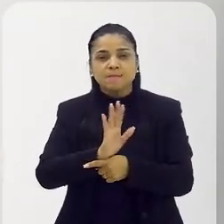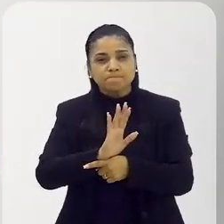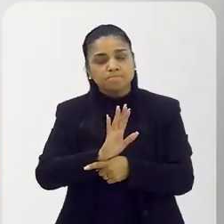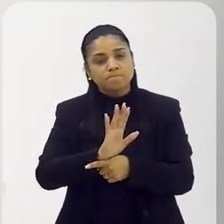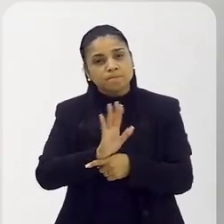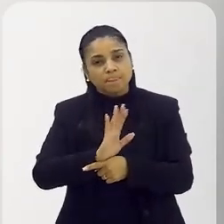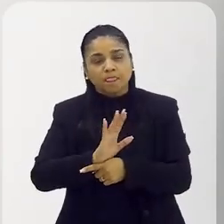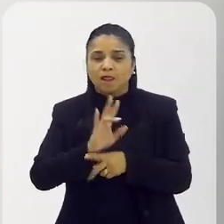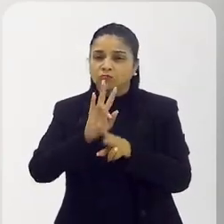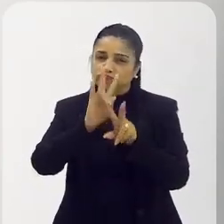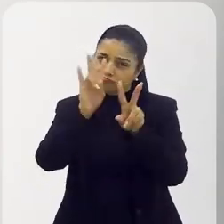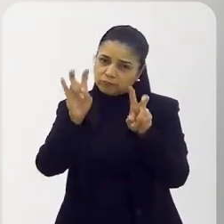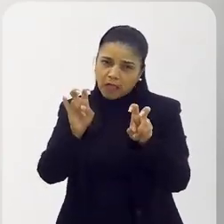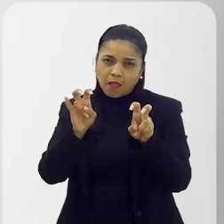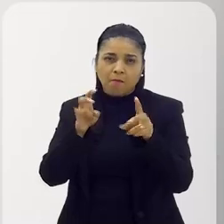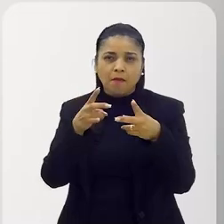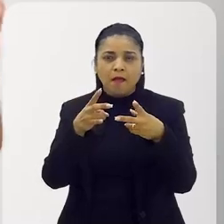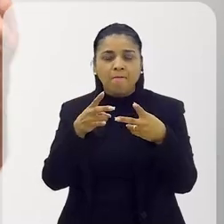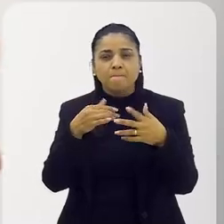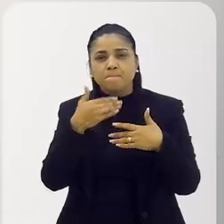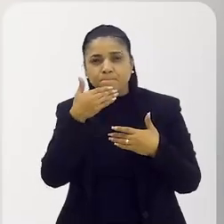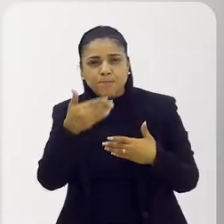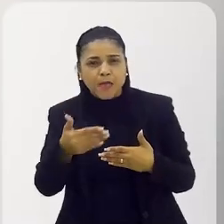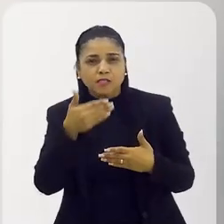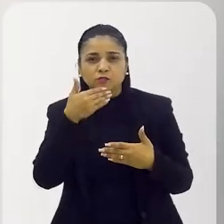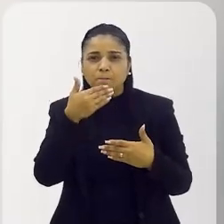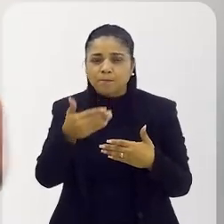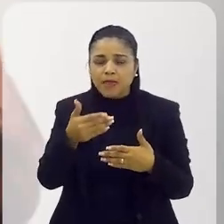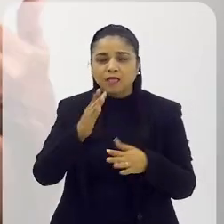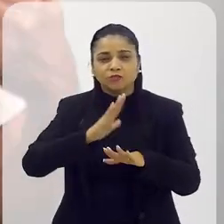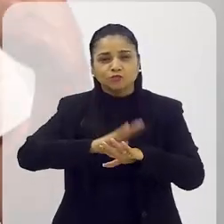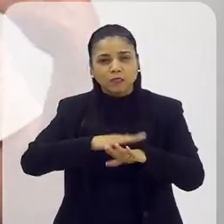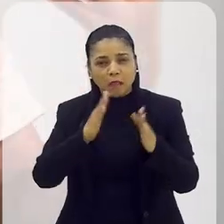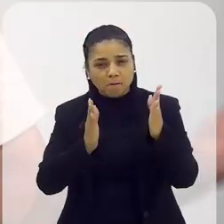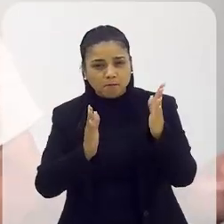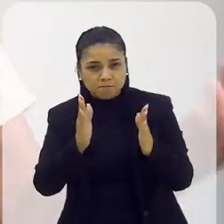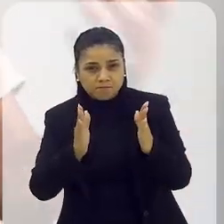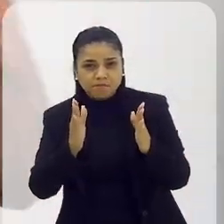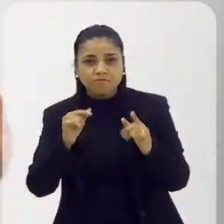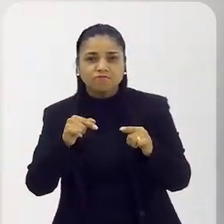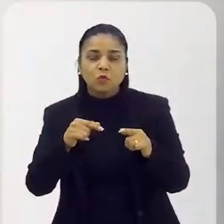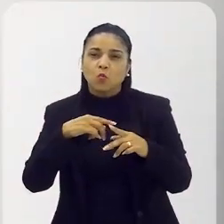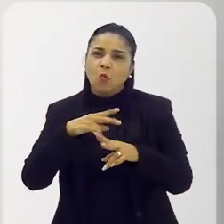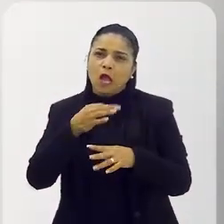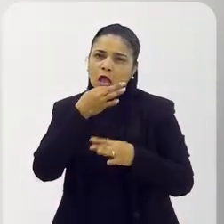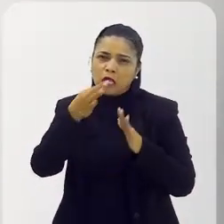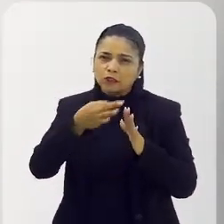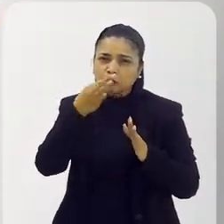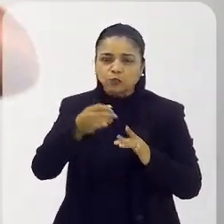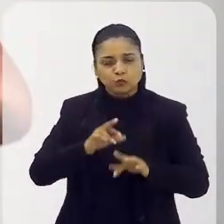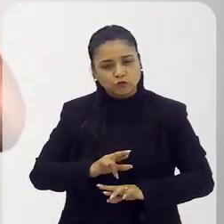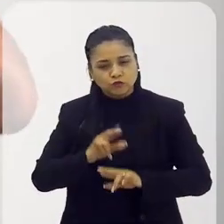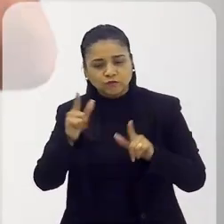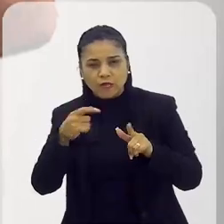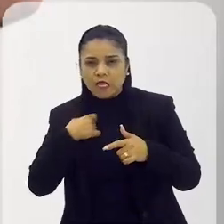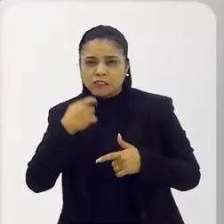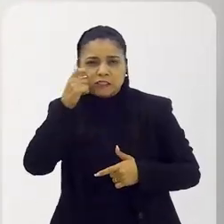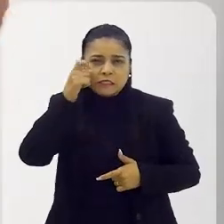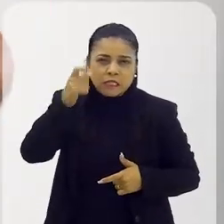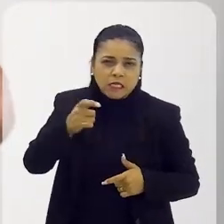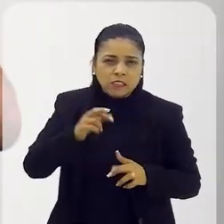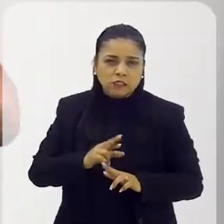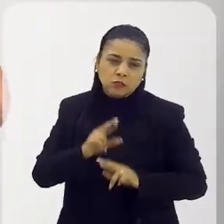os filmes... Não é o caso do Tenda, mas às vezes os filmes perdem o tempo, aí já não se fala, mas aquele assunto já não se interessa, tem que fazer uma outra